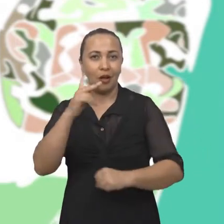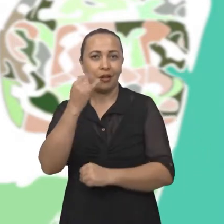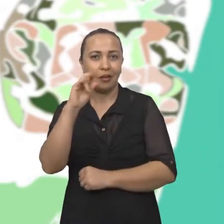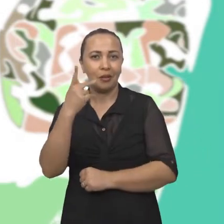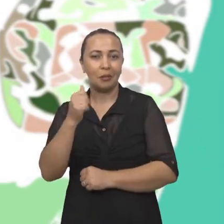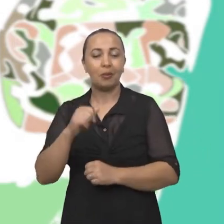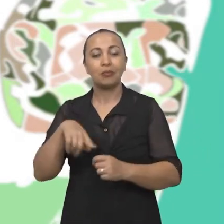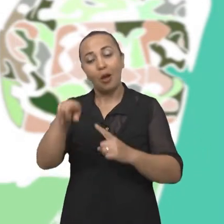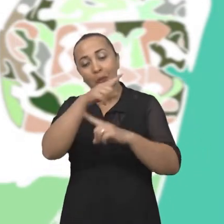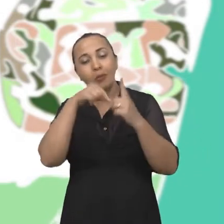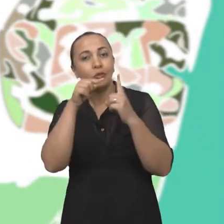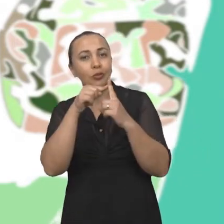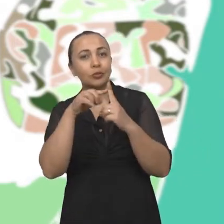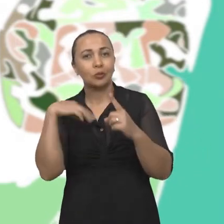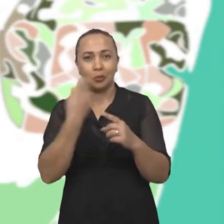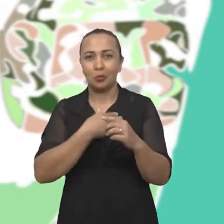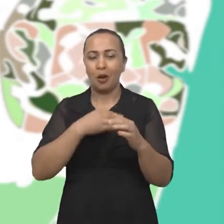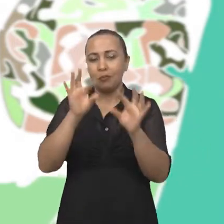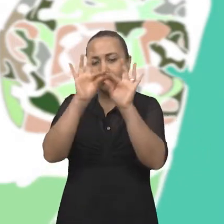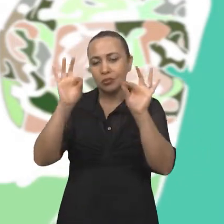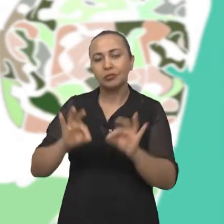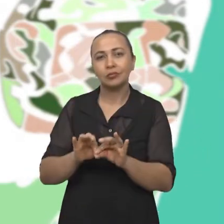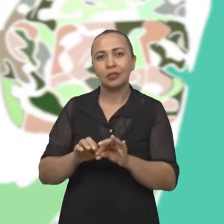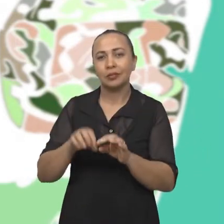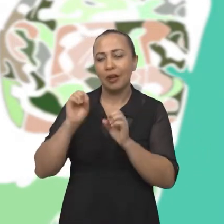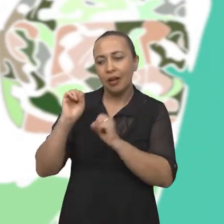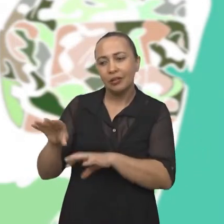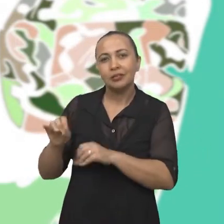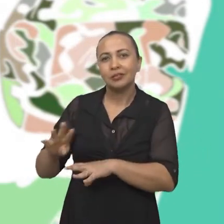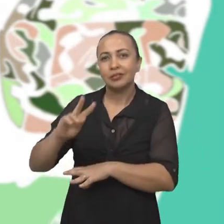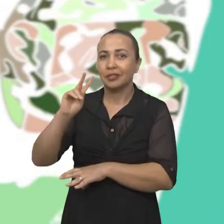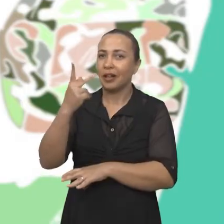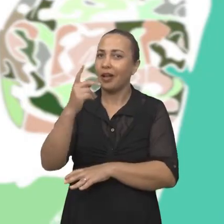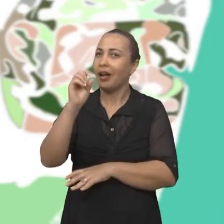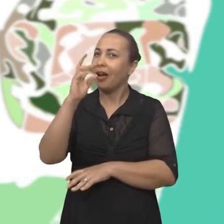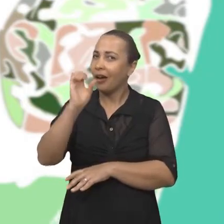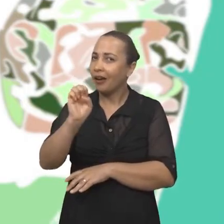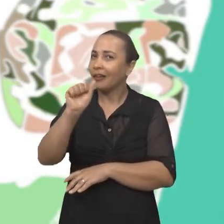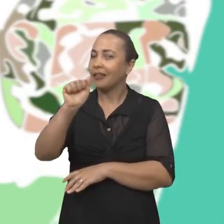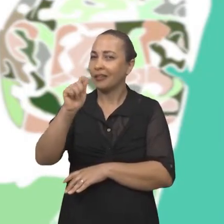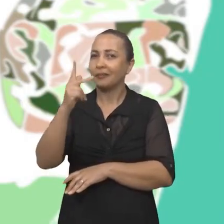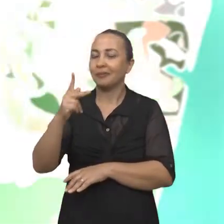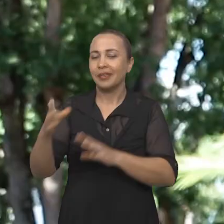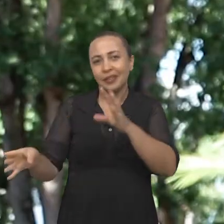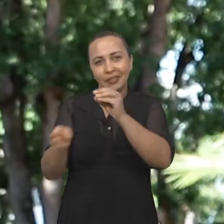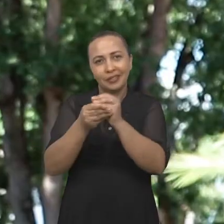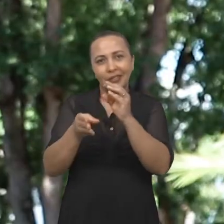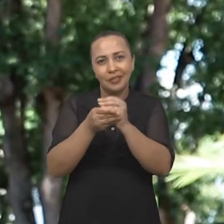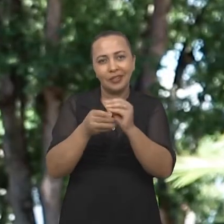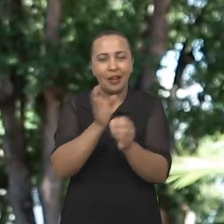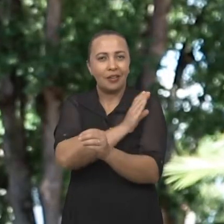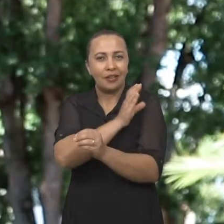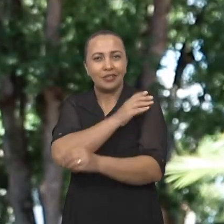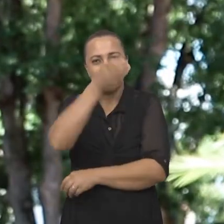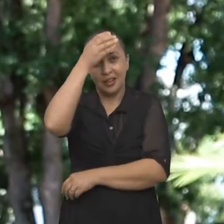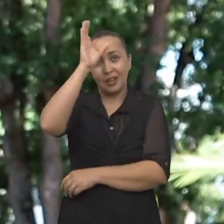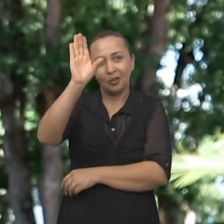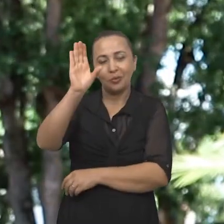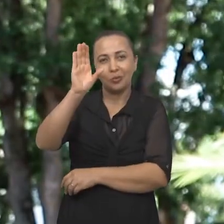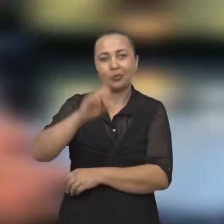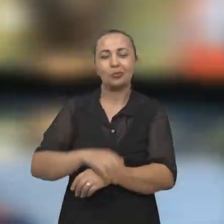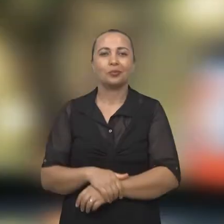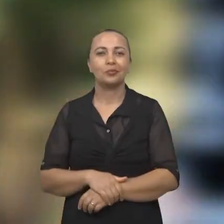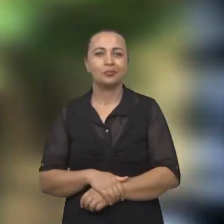Esse é o objetivo de um projeto EducaRap, que é oportunizar, visibilizar, e agregar, enriquecer a cultura do